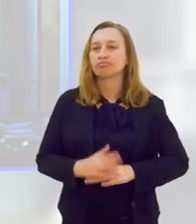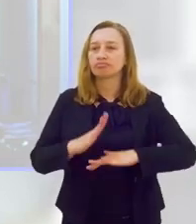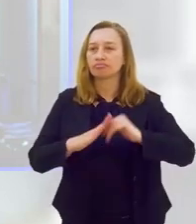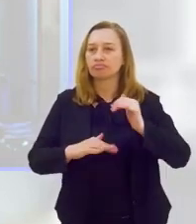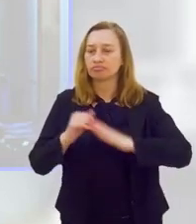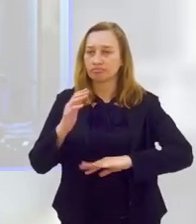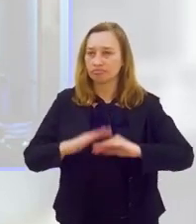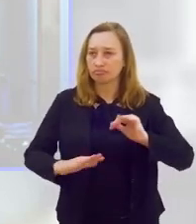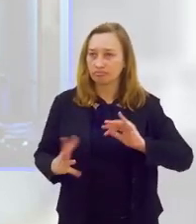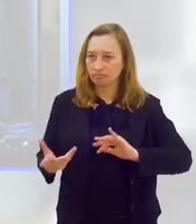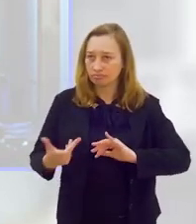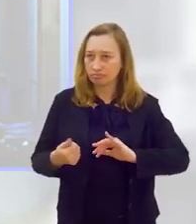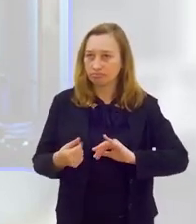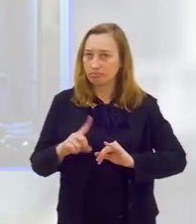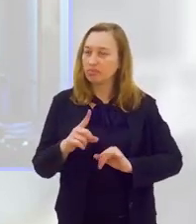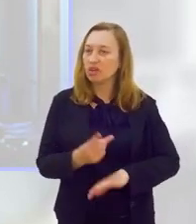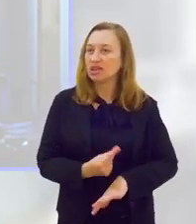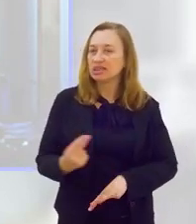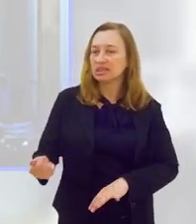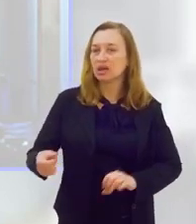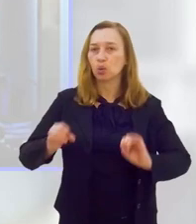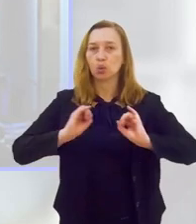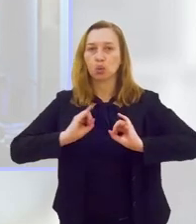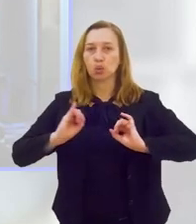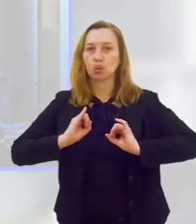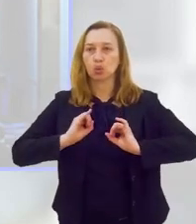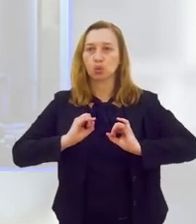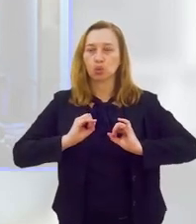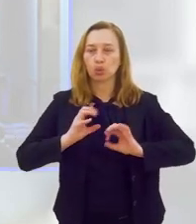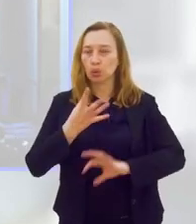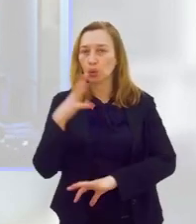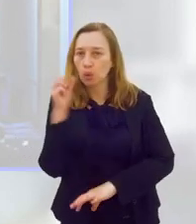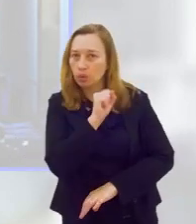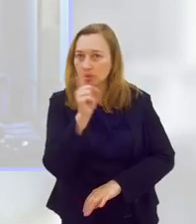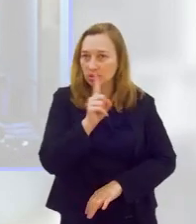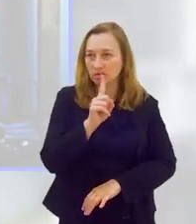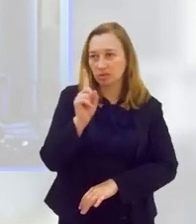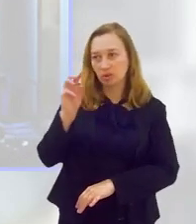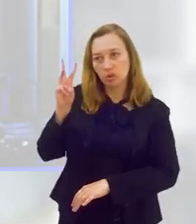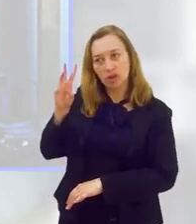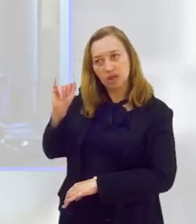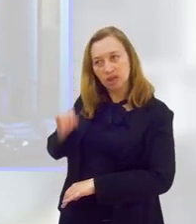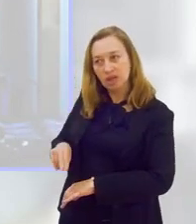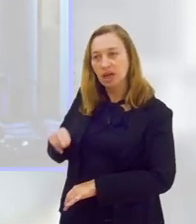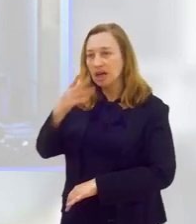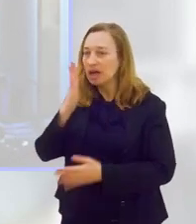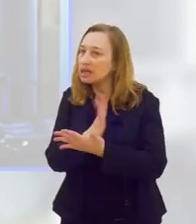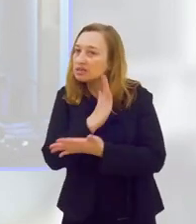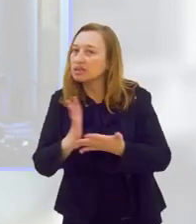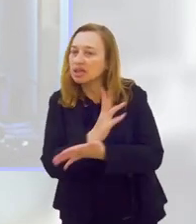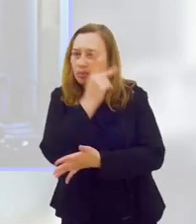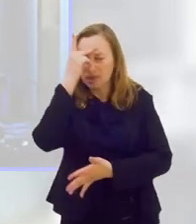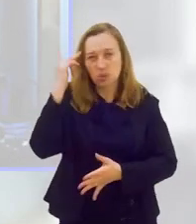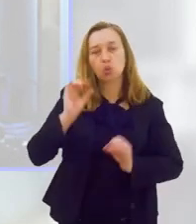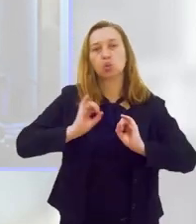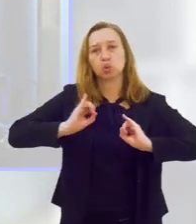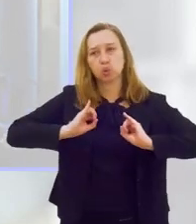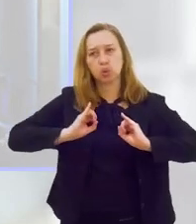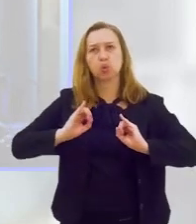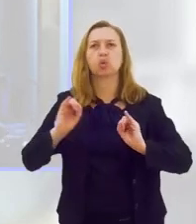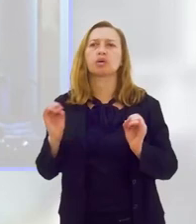sedentarismo de uma hora pra outra, né, William. Às a pessoa que é muito sedentário ou apresenta uma obesidade,